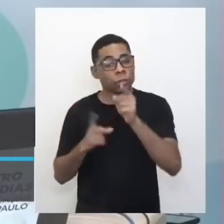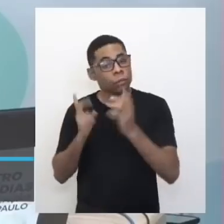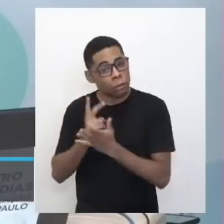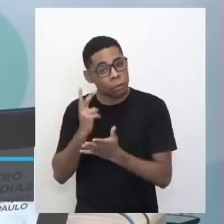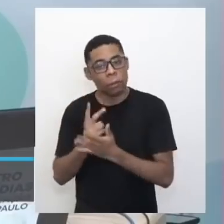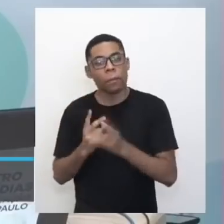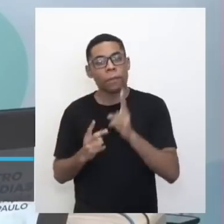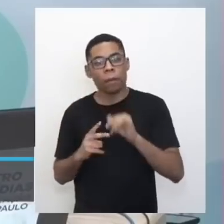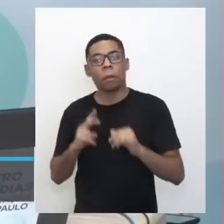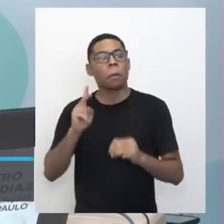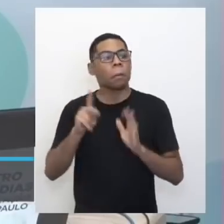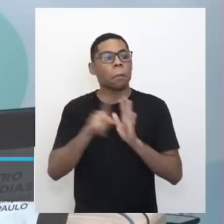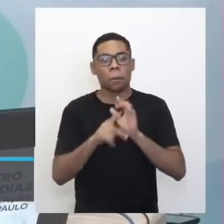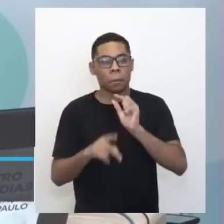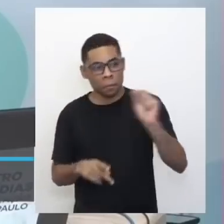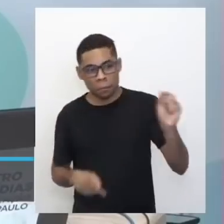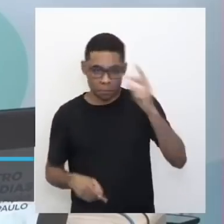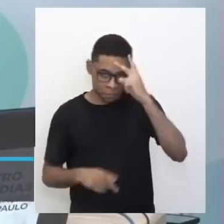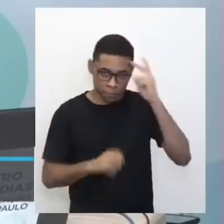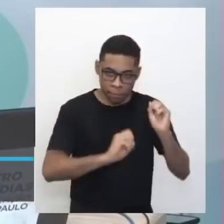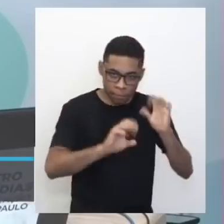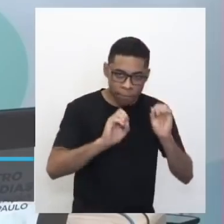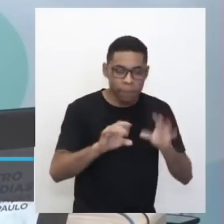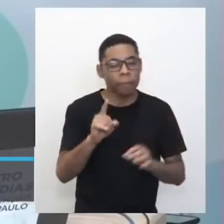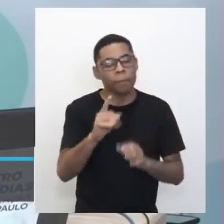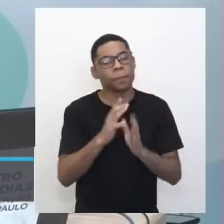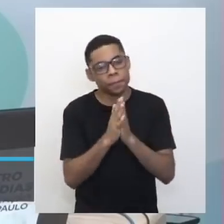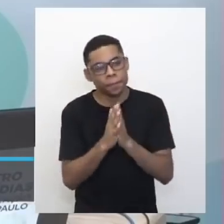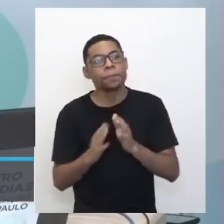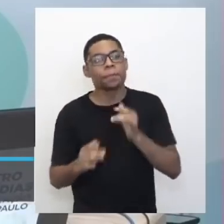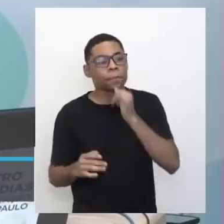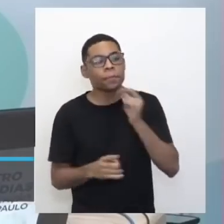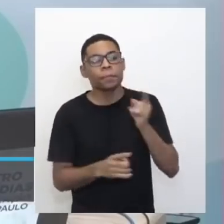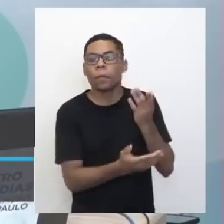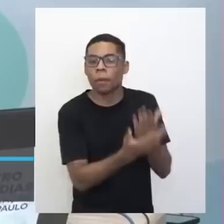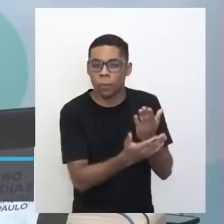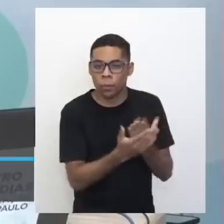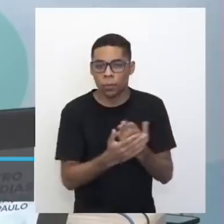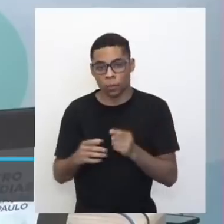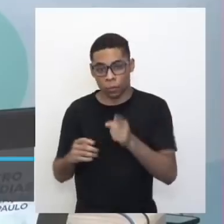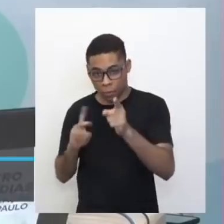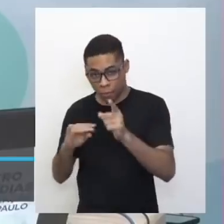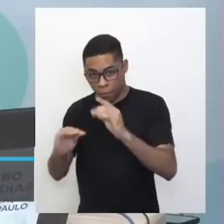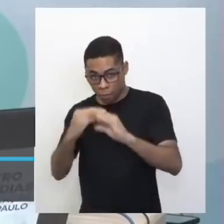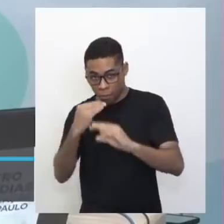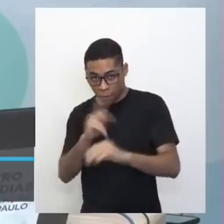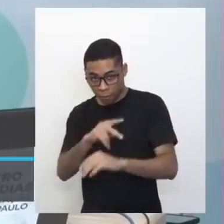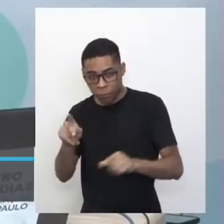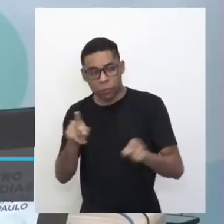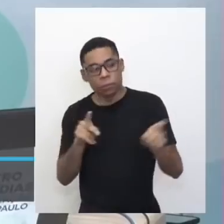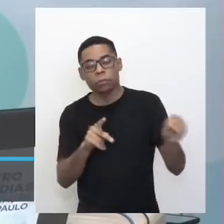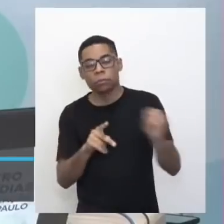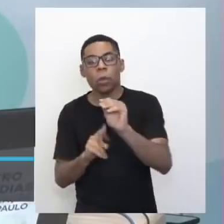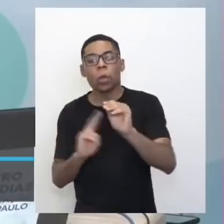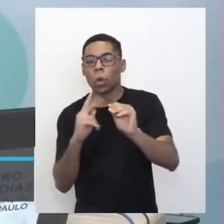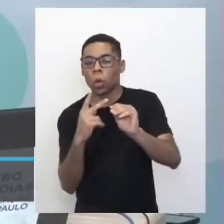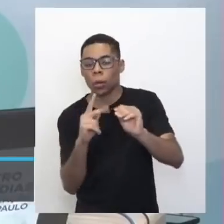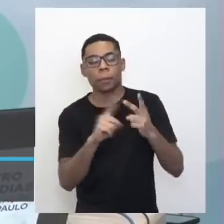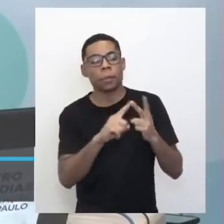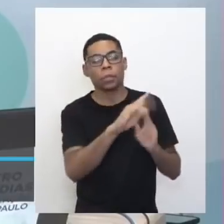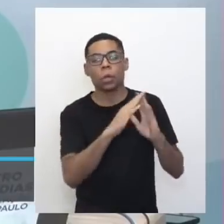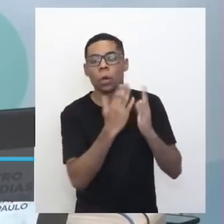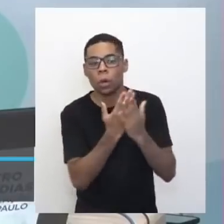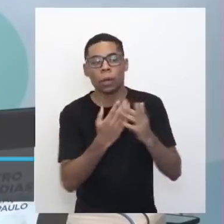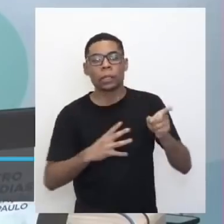contribuição dos educandos, peço a gentileza que vocês coloquem o nomezinho do educando, ou pelo menos a turma, a escola, a